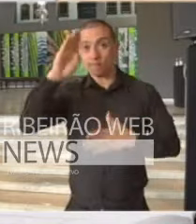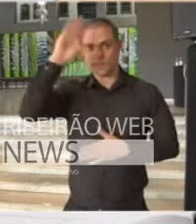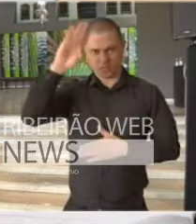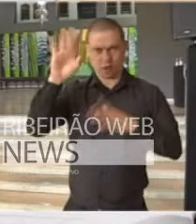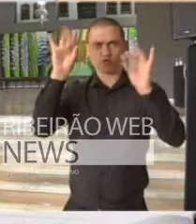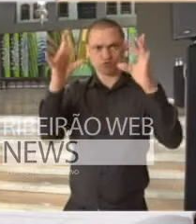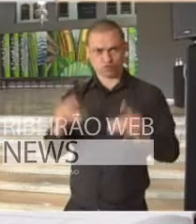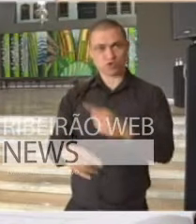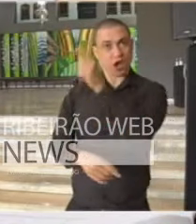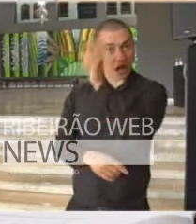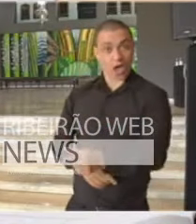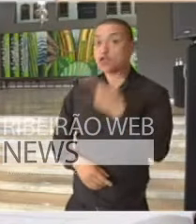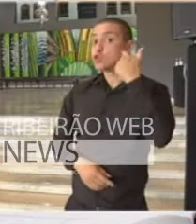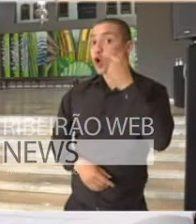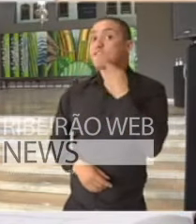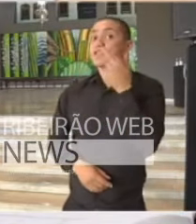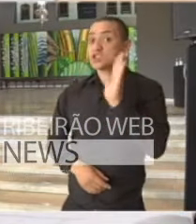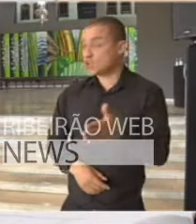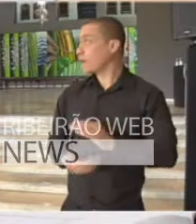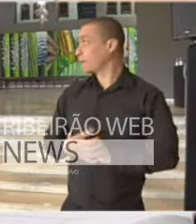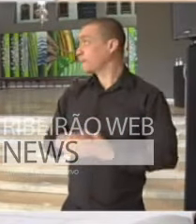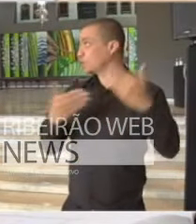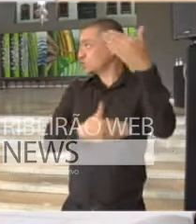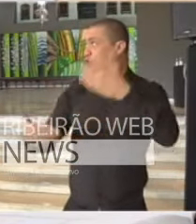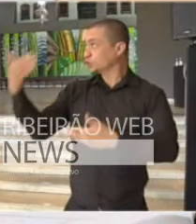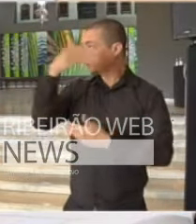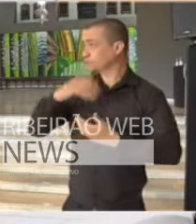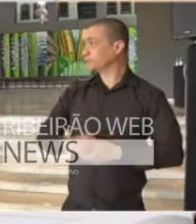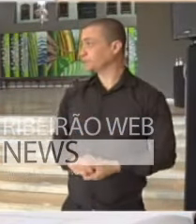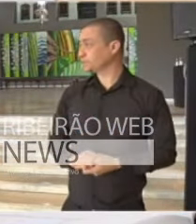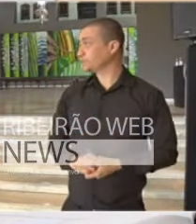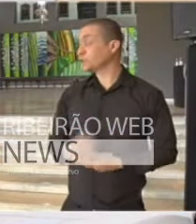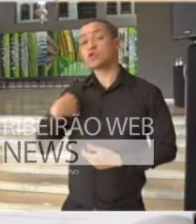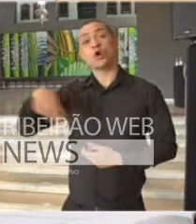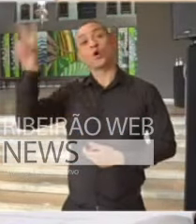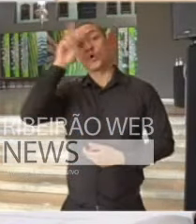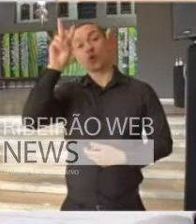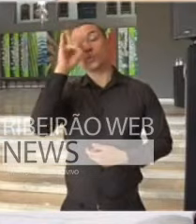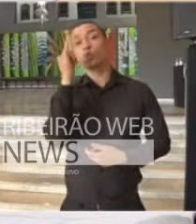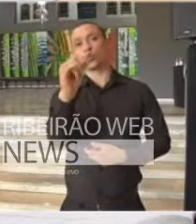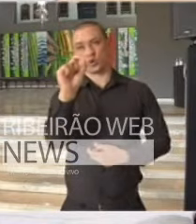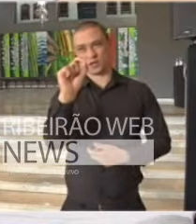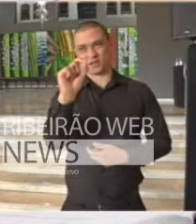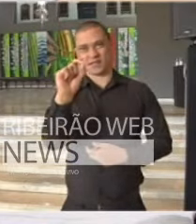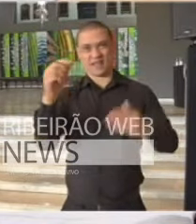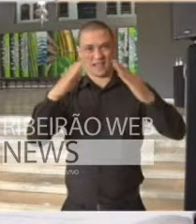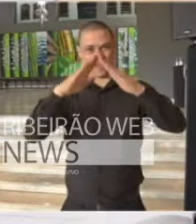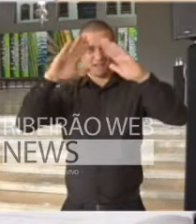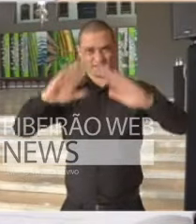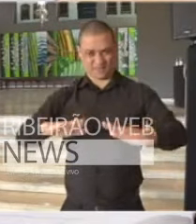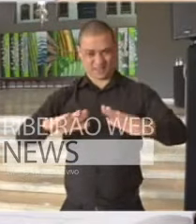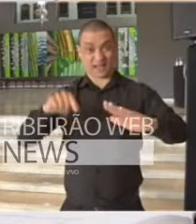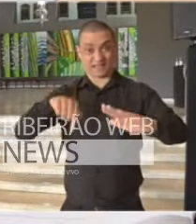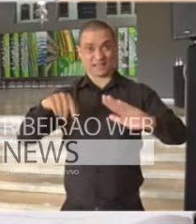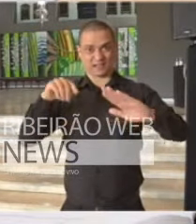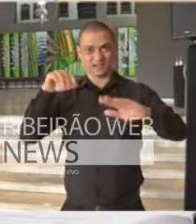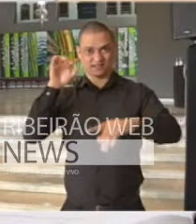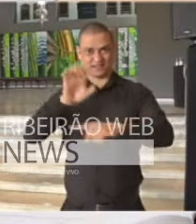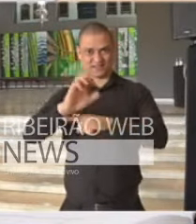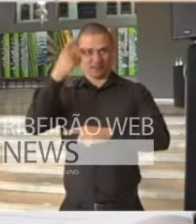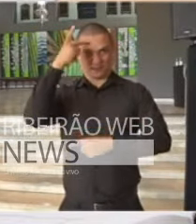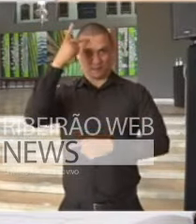destacados pelo governador João Doria. Pode passar, por favor? Mas eu queria lembrar que o isolamento que começou no Estado, ele foi muito